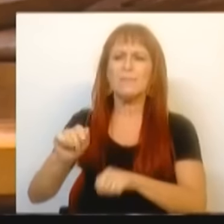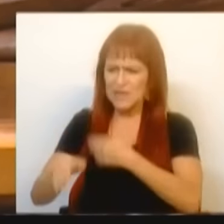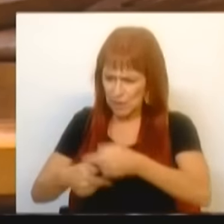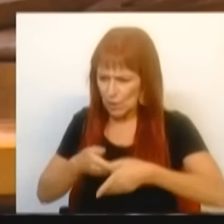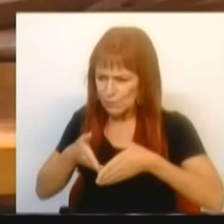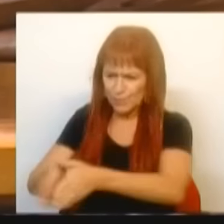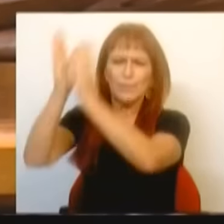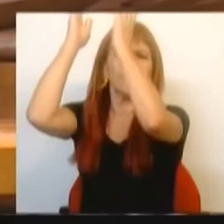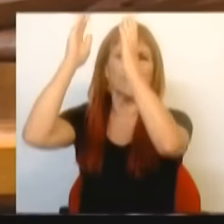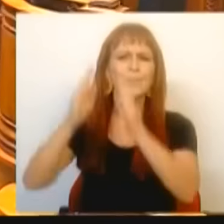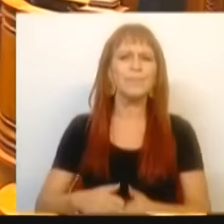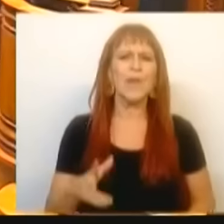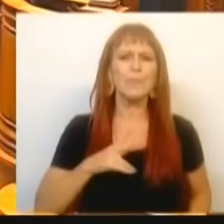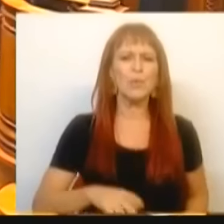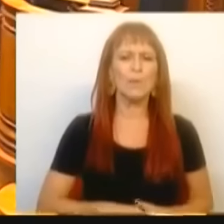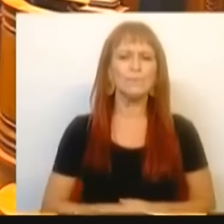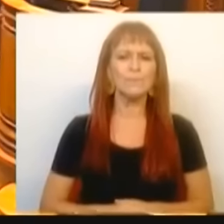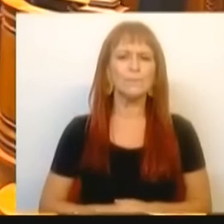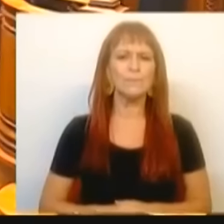em Portugal.